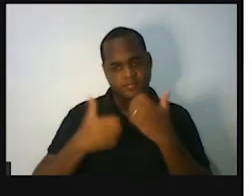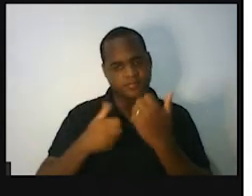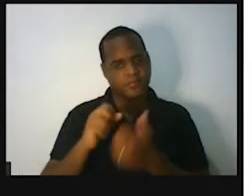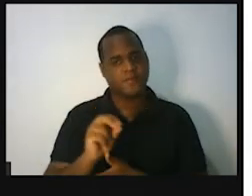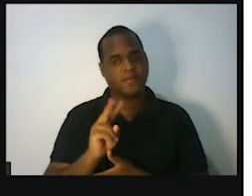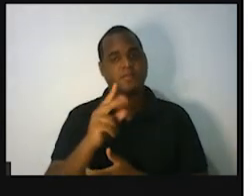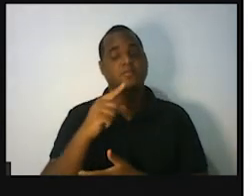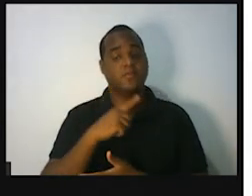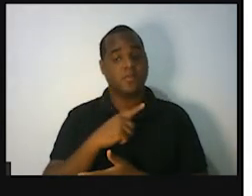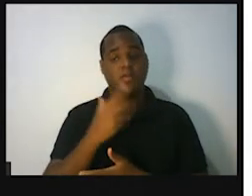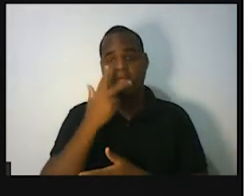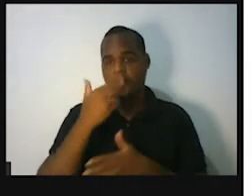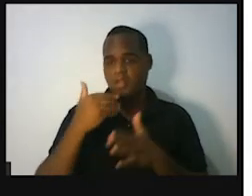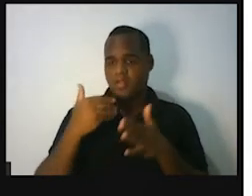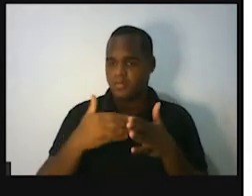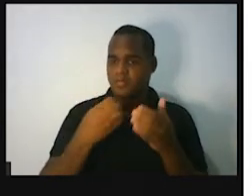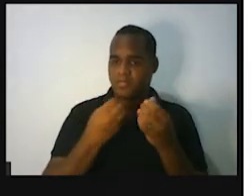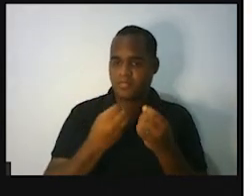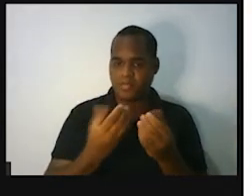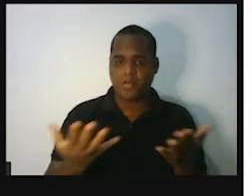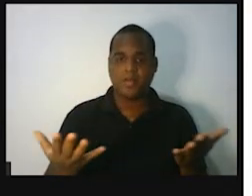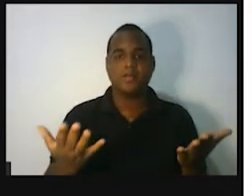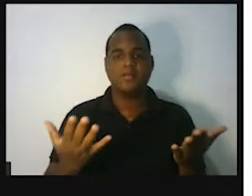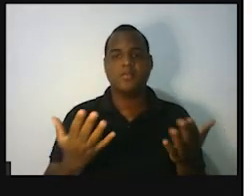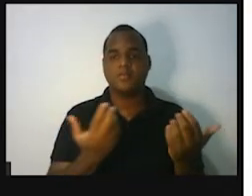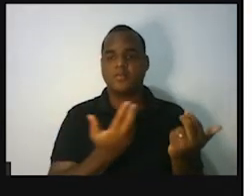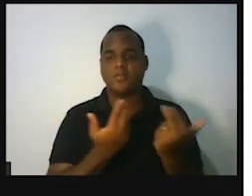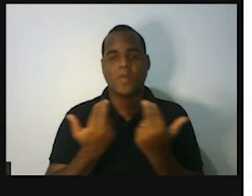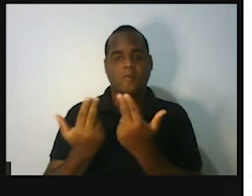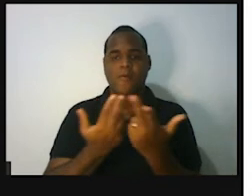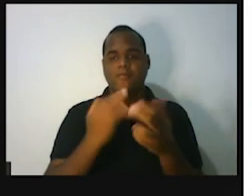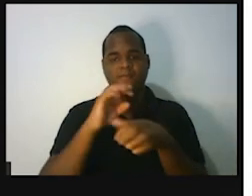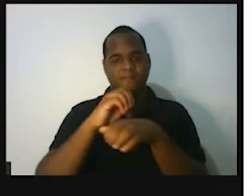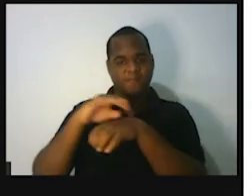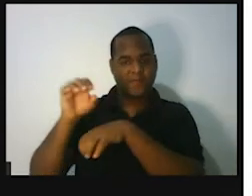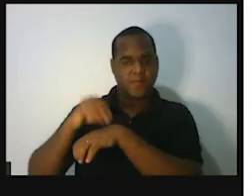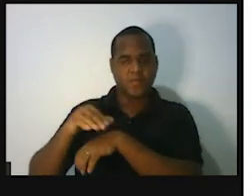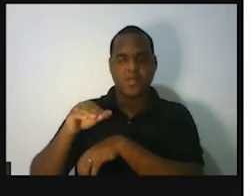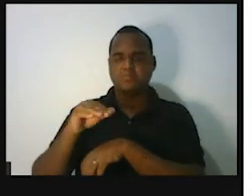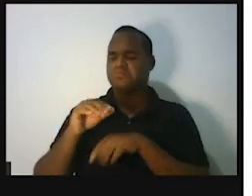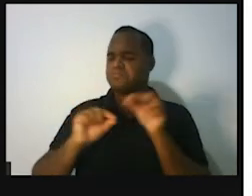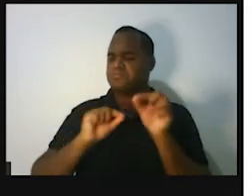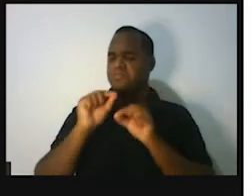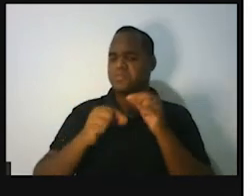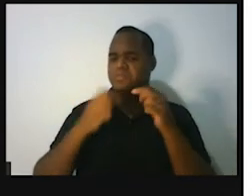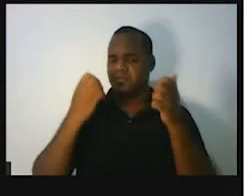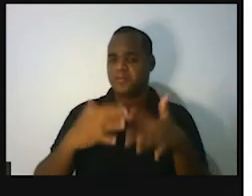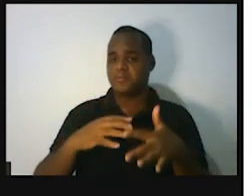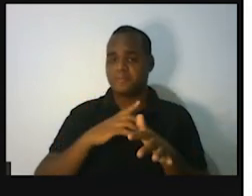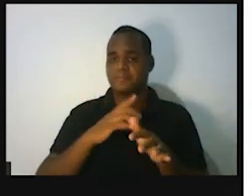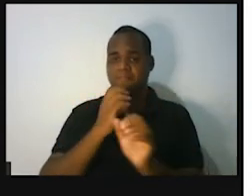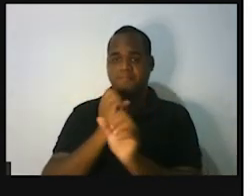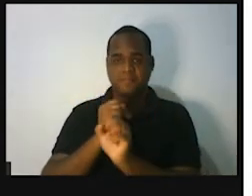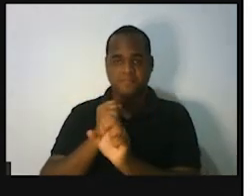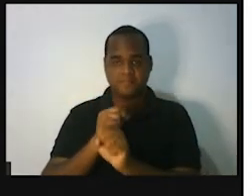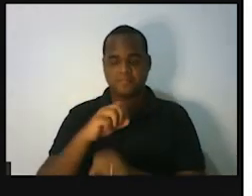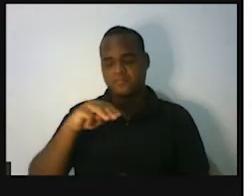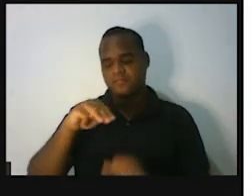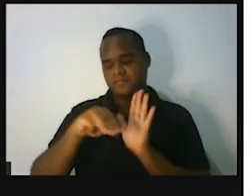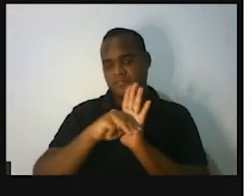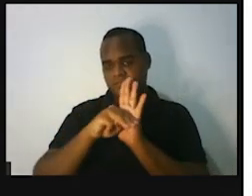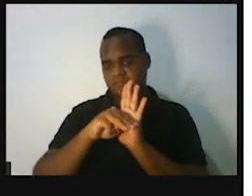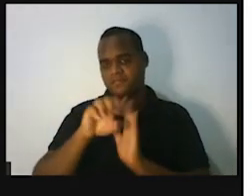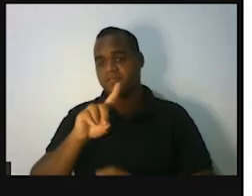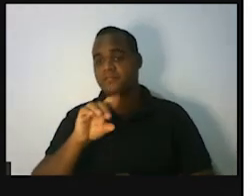que é distribuído igualmente entre um conjunto de informações. Professor Faduza, olha lá o consumo médio. Eu peguei o consumo